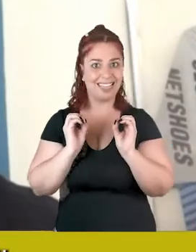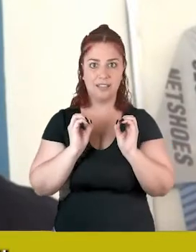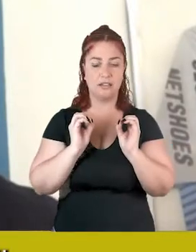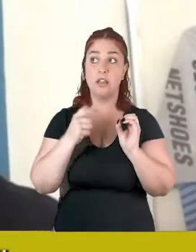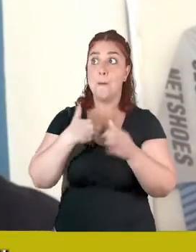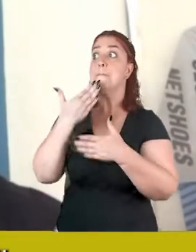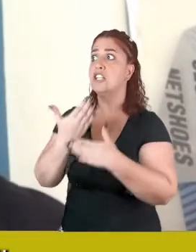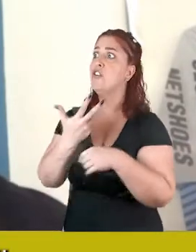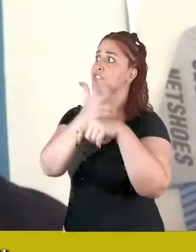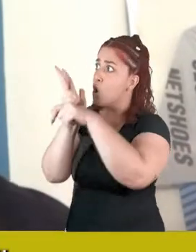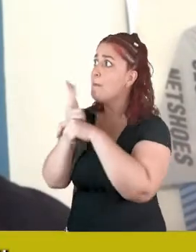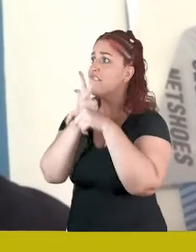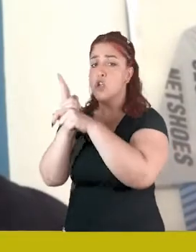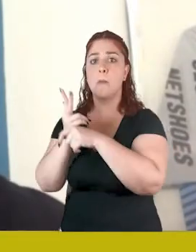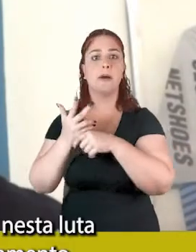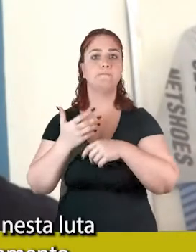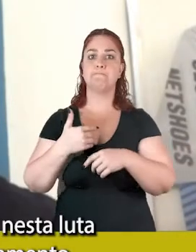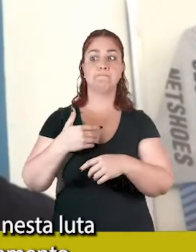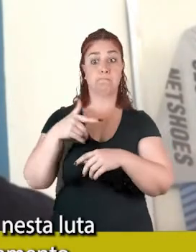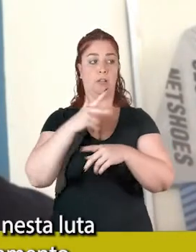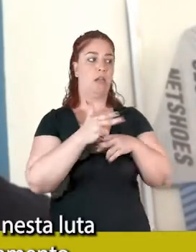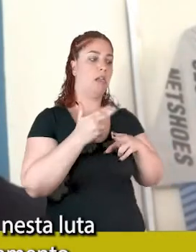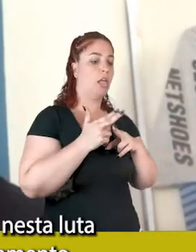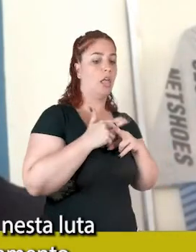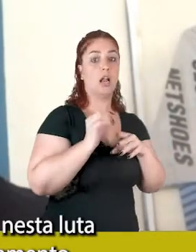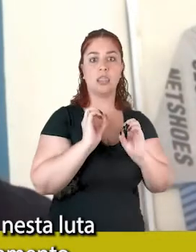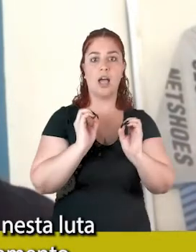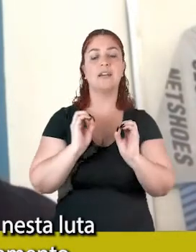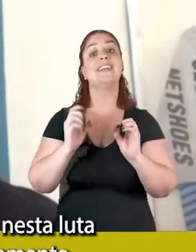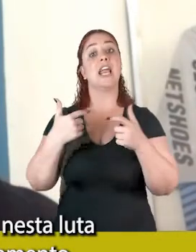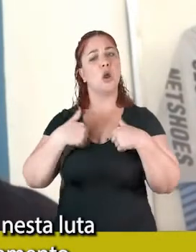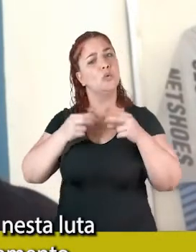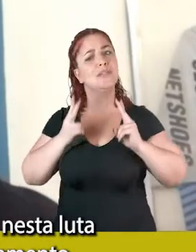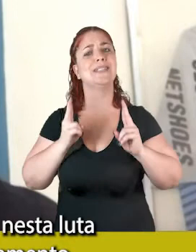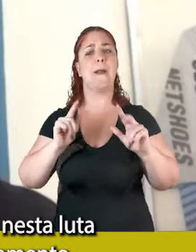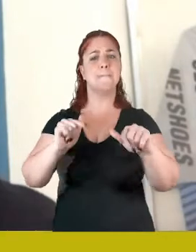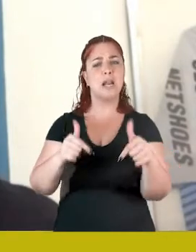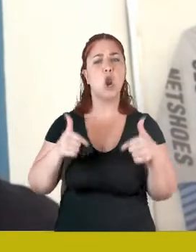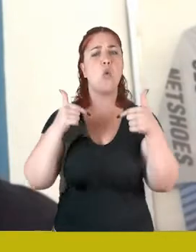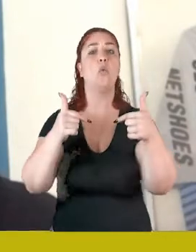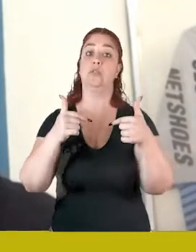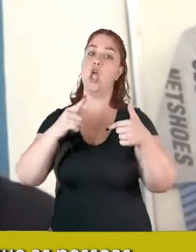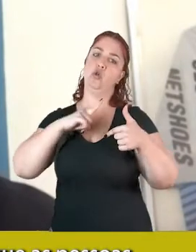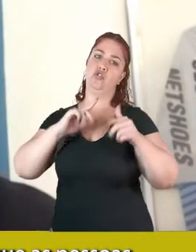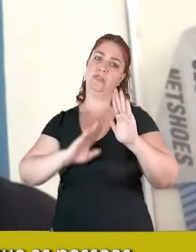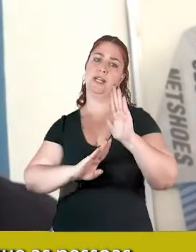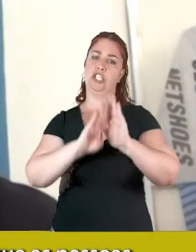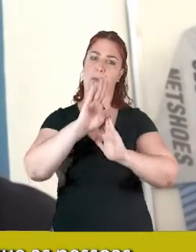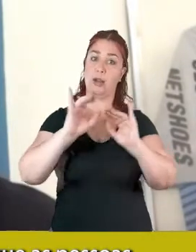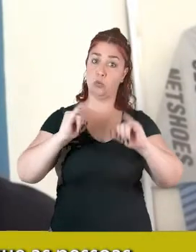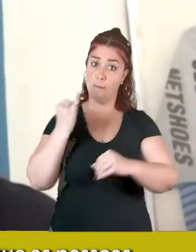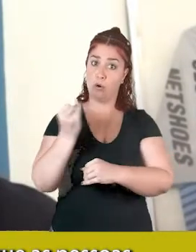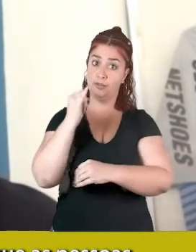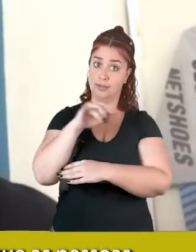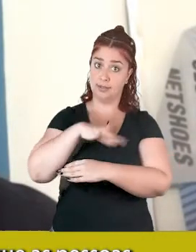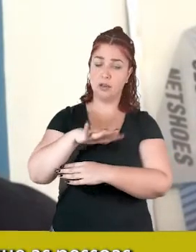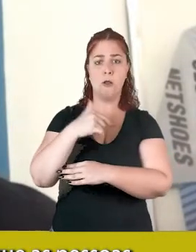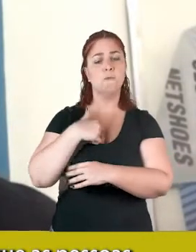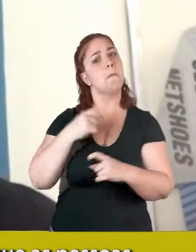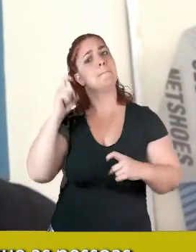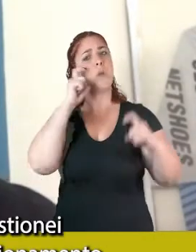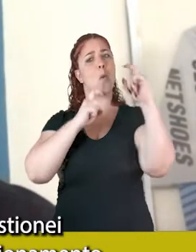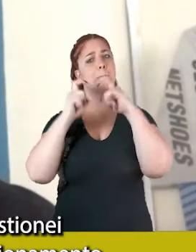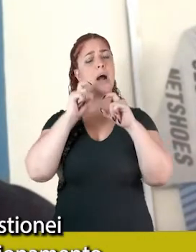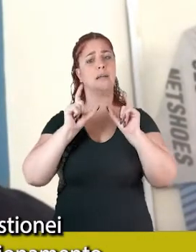e assim seguiu, e como eu sempre tive nessa luta, sempre esse enganjamento, eu tive a preocupação de que